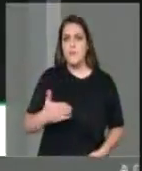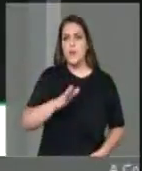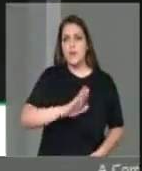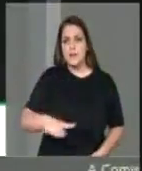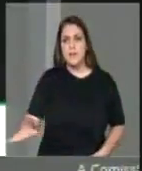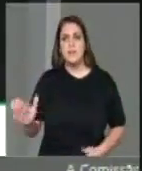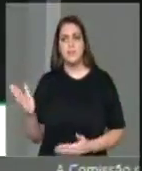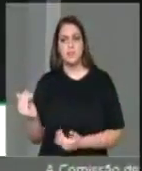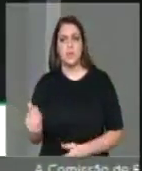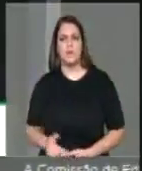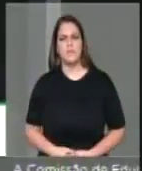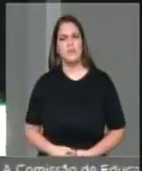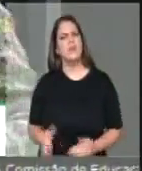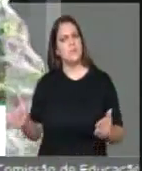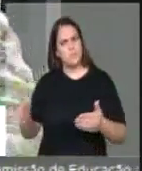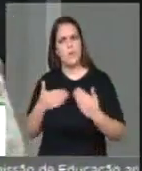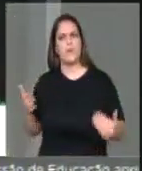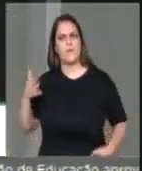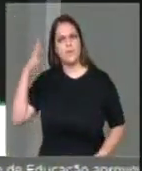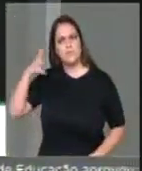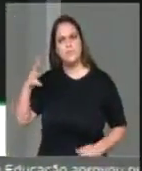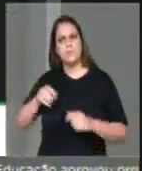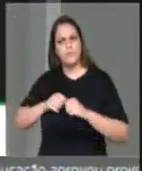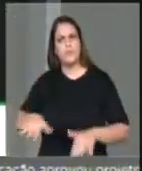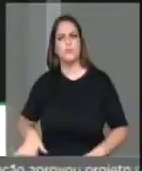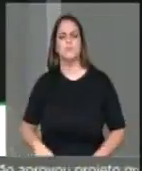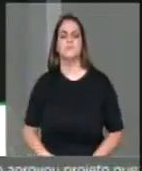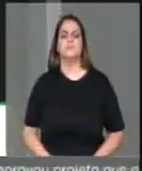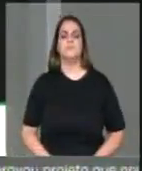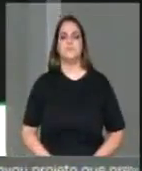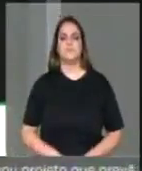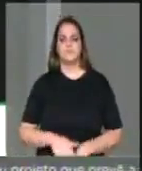presidente, peço registro e divulgação. Na voz do Brasil, deputado. Valmir Assunção, um minuto.